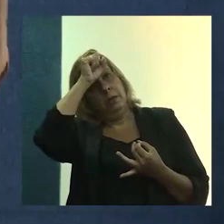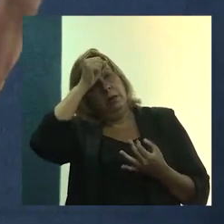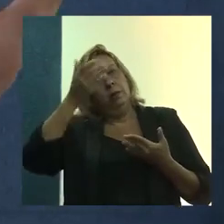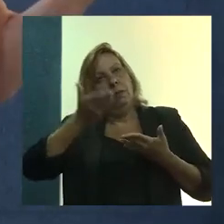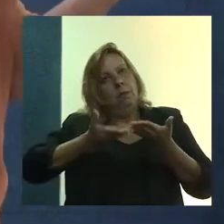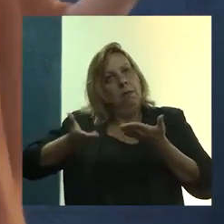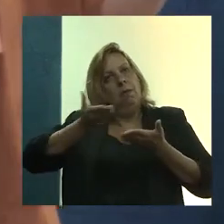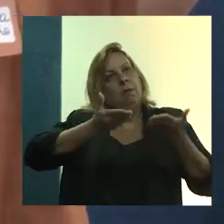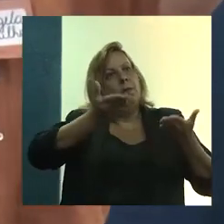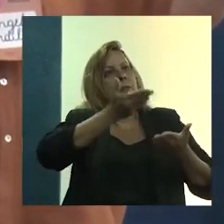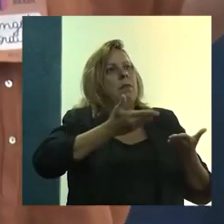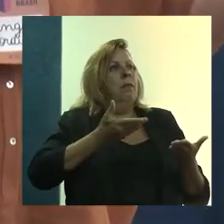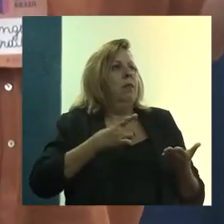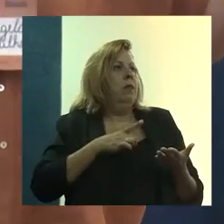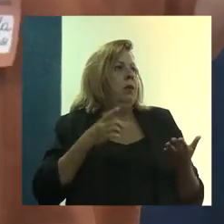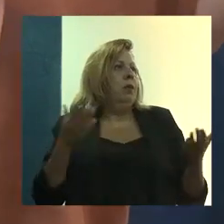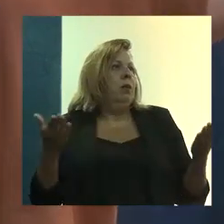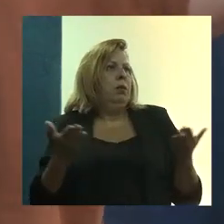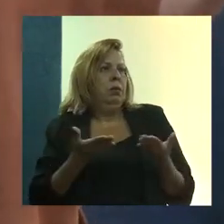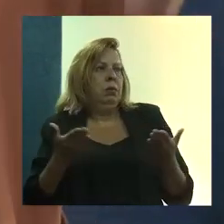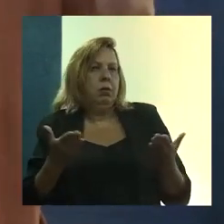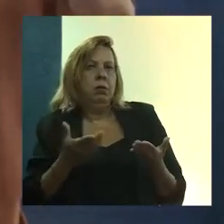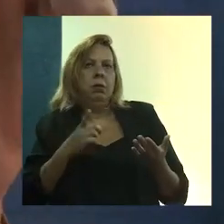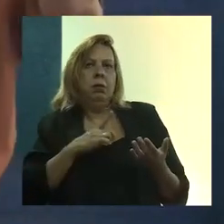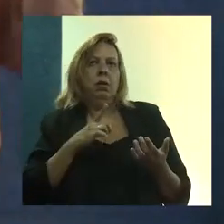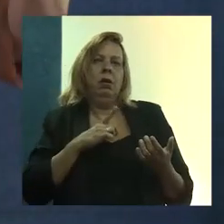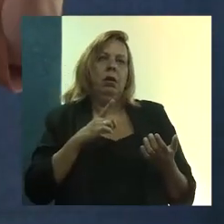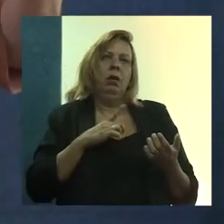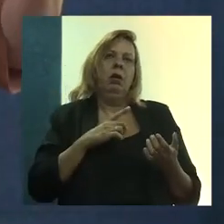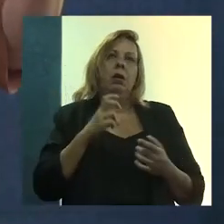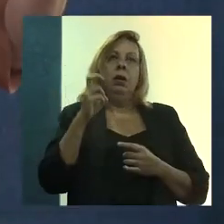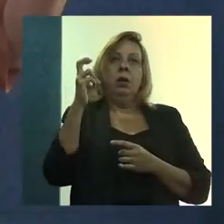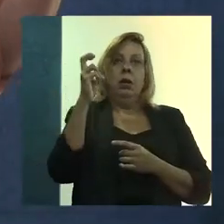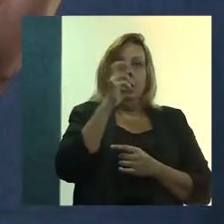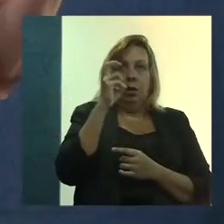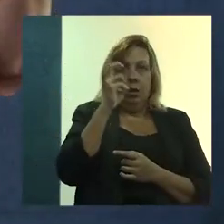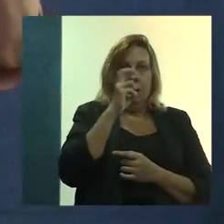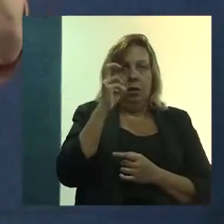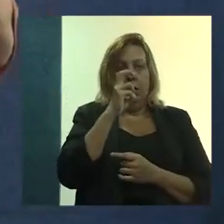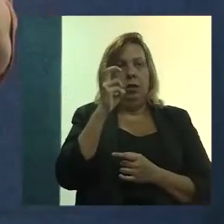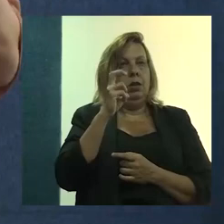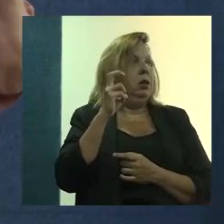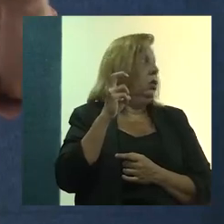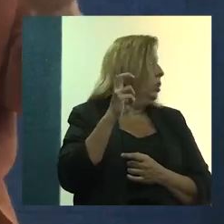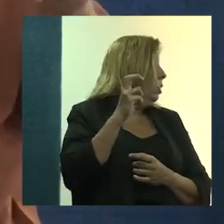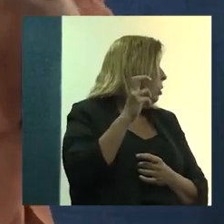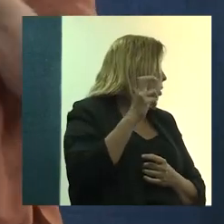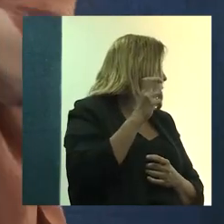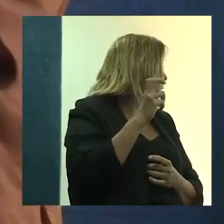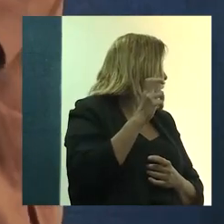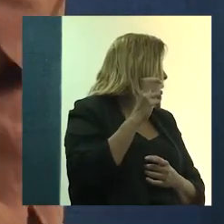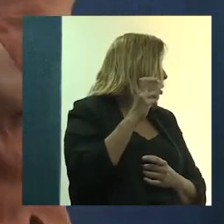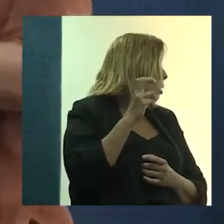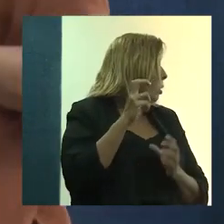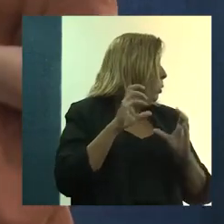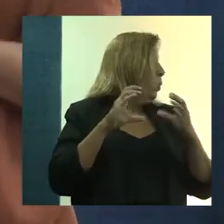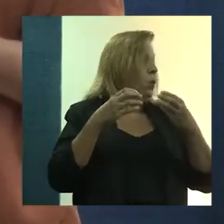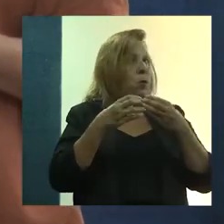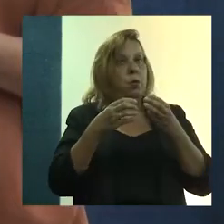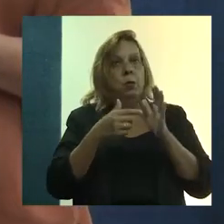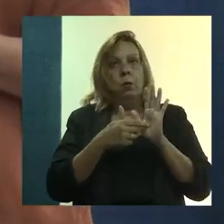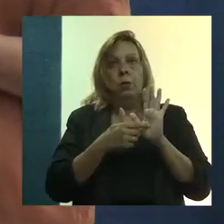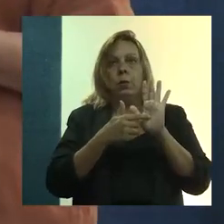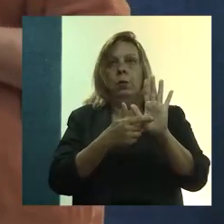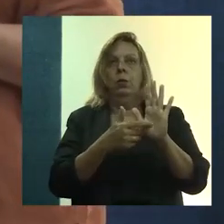juntos. Hoje nós temos já, estamos indo para a quinta edição, não sei se Daniel está presente, nosso atual